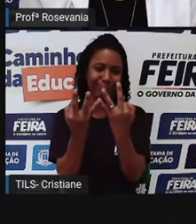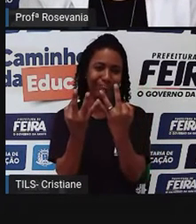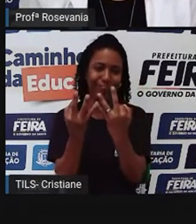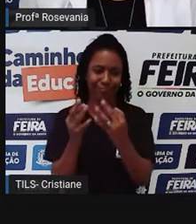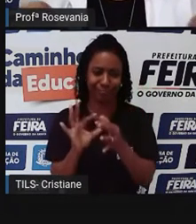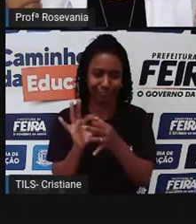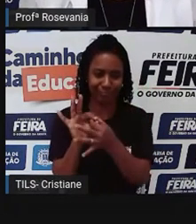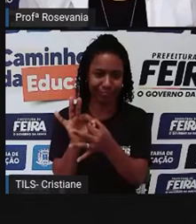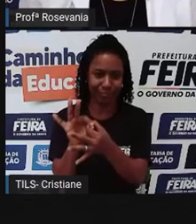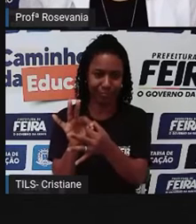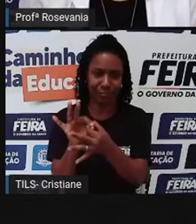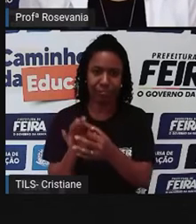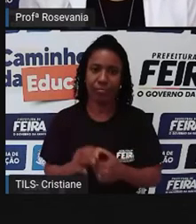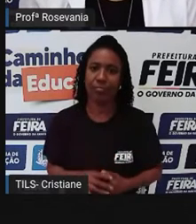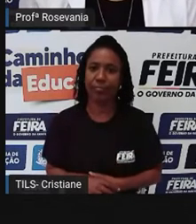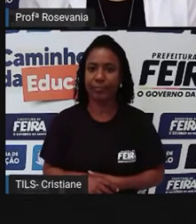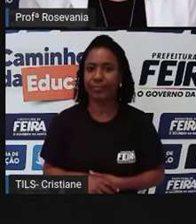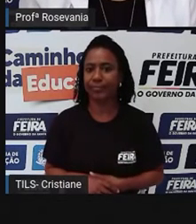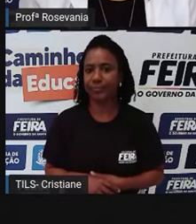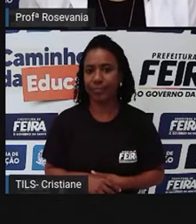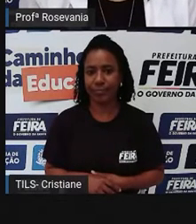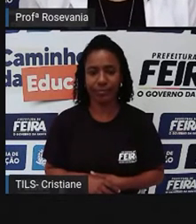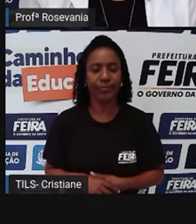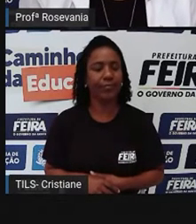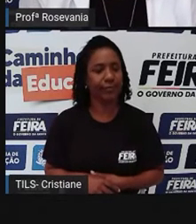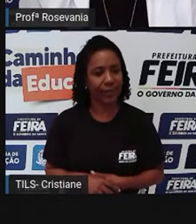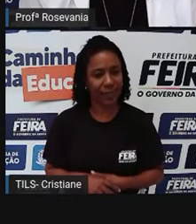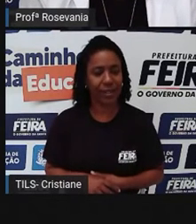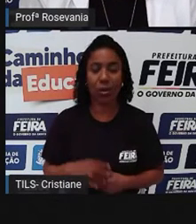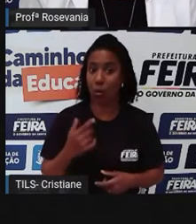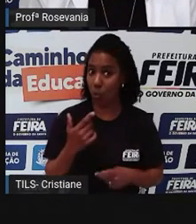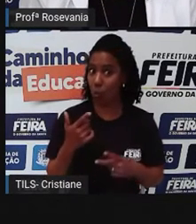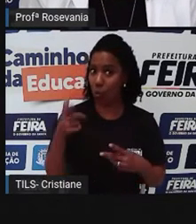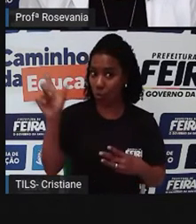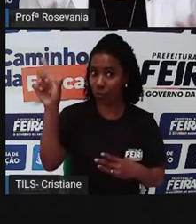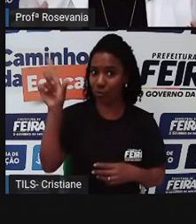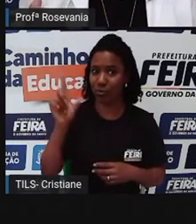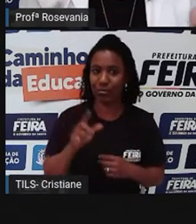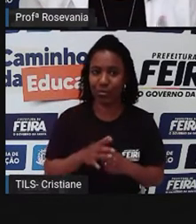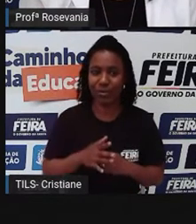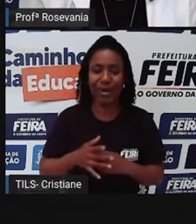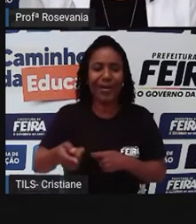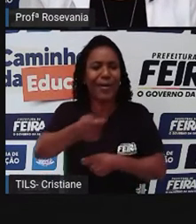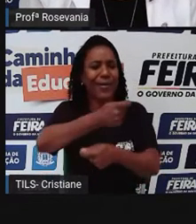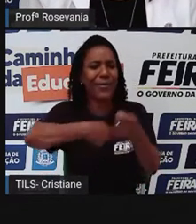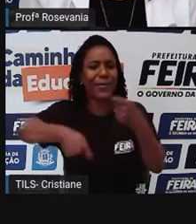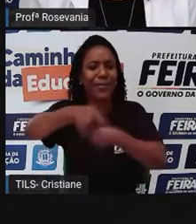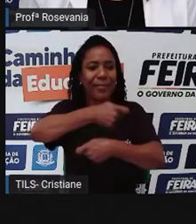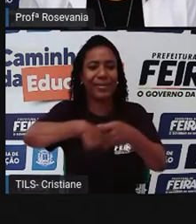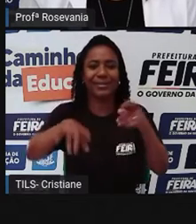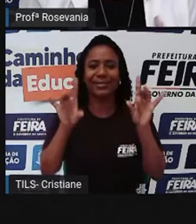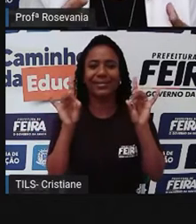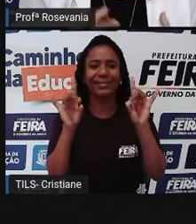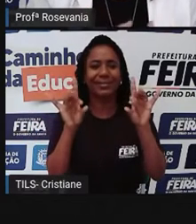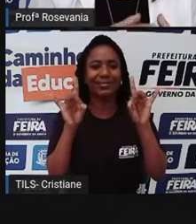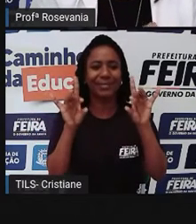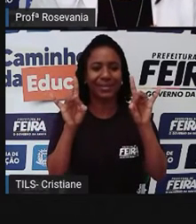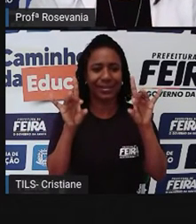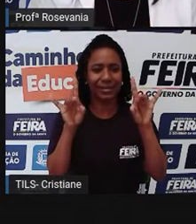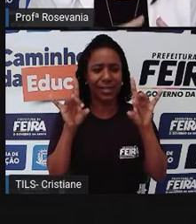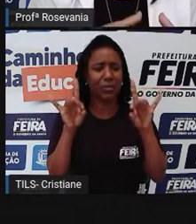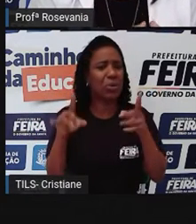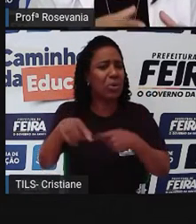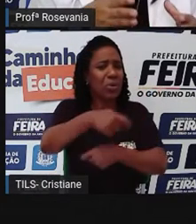Outra coisa também é o comércio especializado, né, como o próprio nome já dá para entender, o comércio